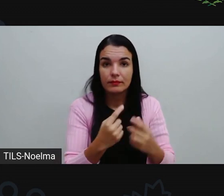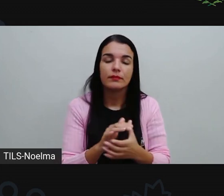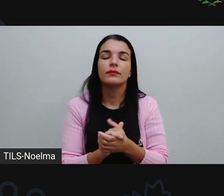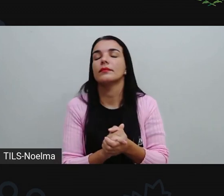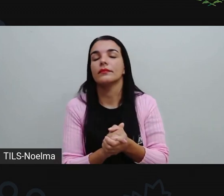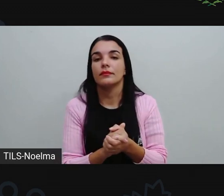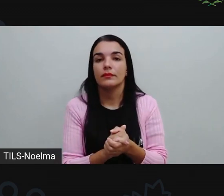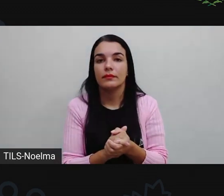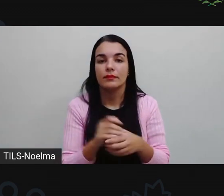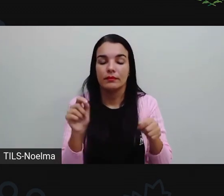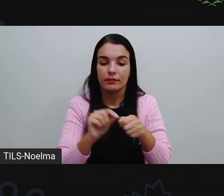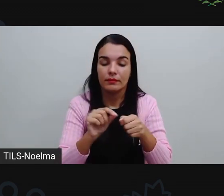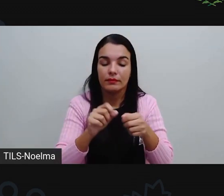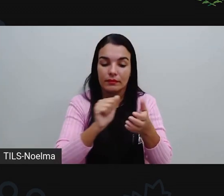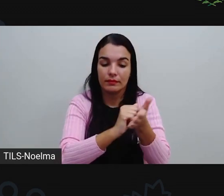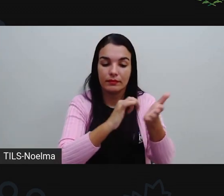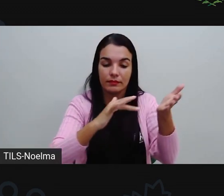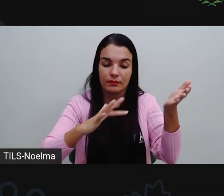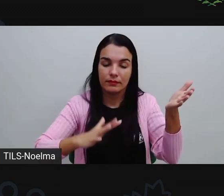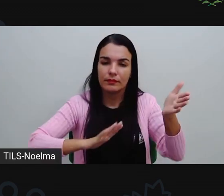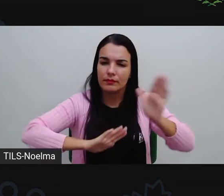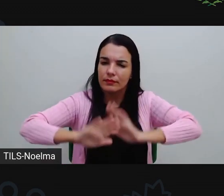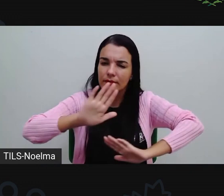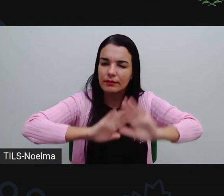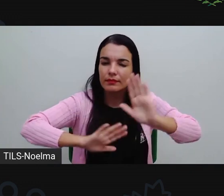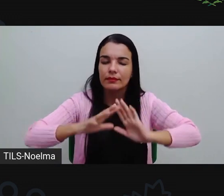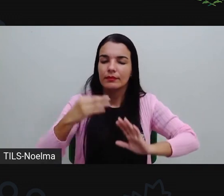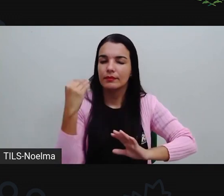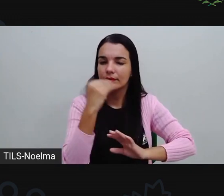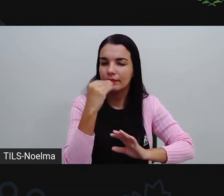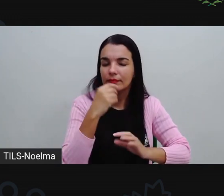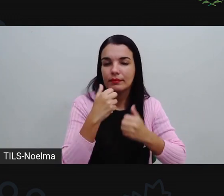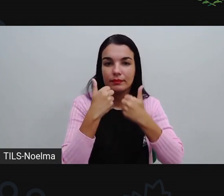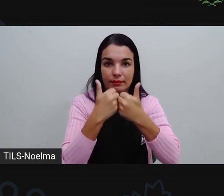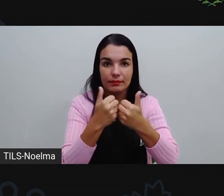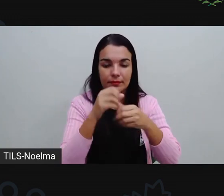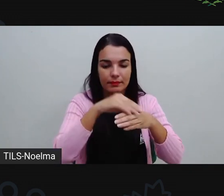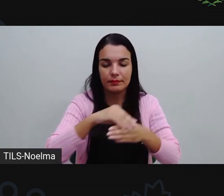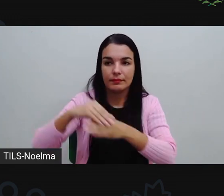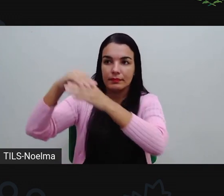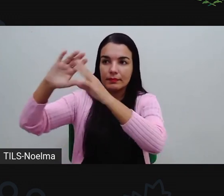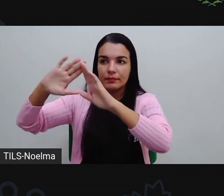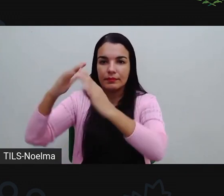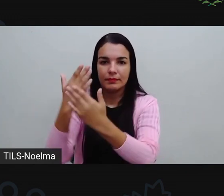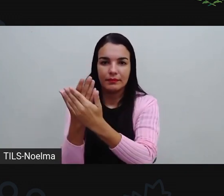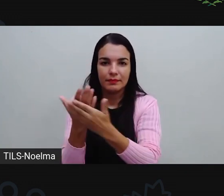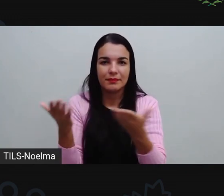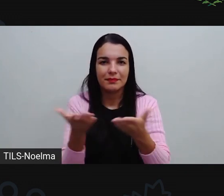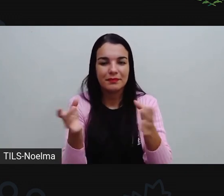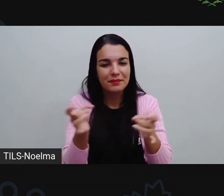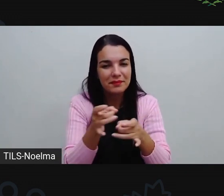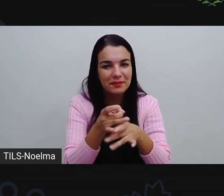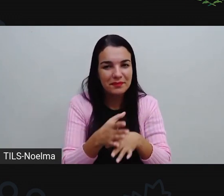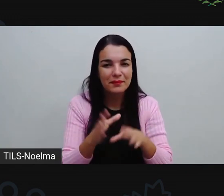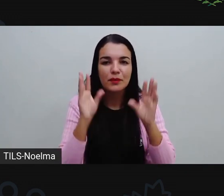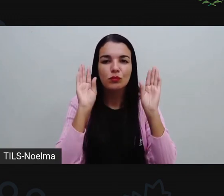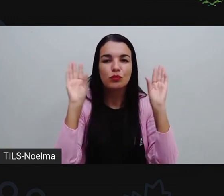professora, realizem essa atividade com bastante capricho, que elas devem ser entregues às escolas de vocês. A gente vai ficando por aqui.